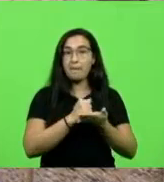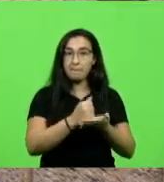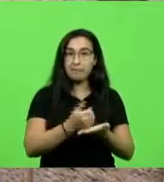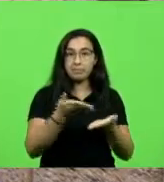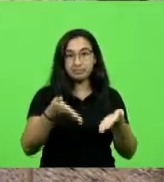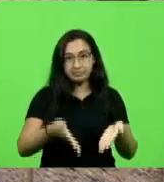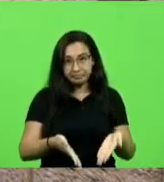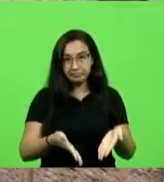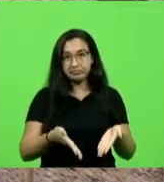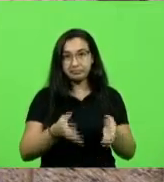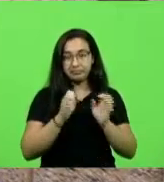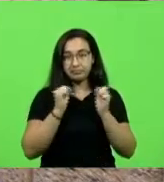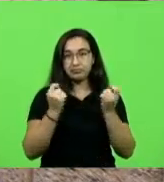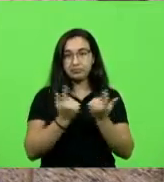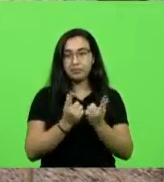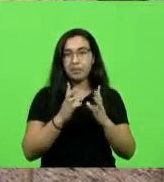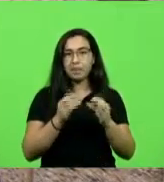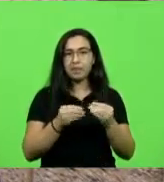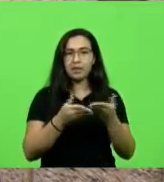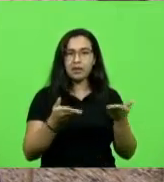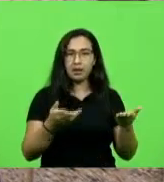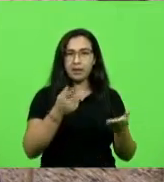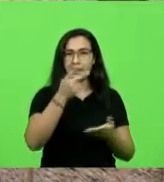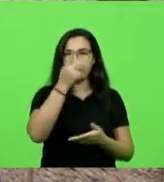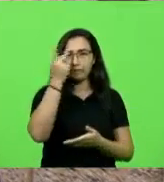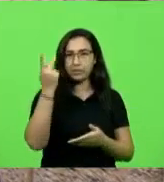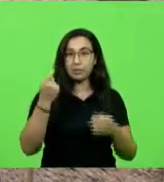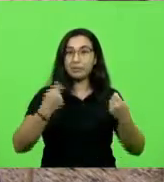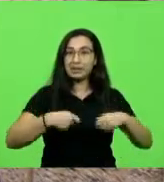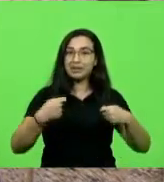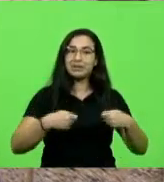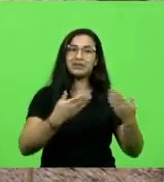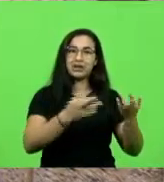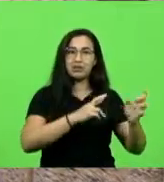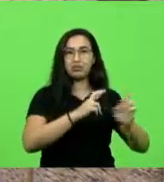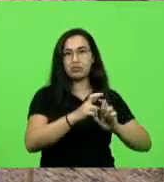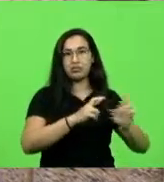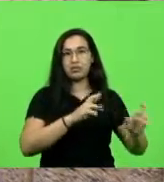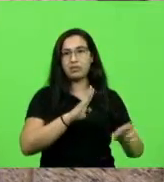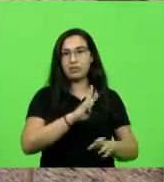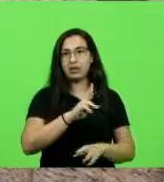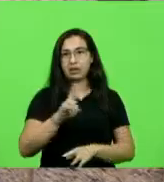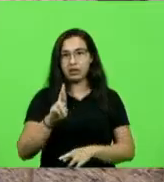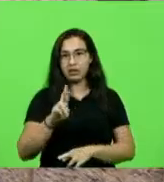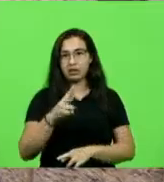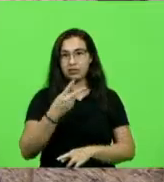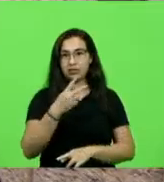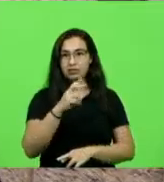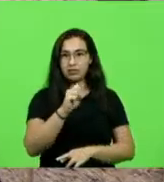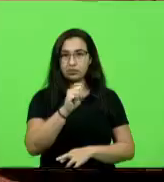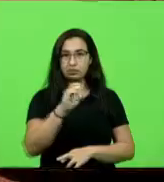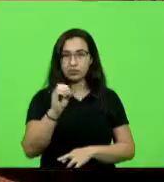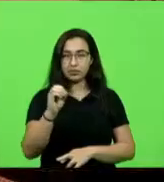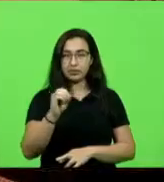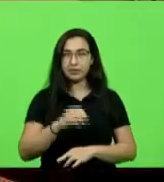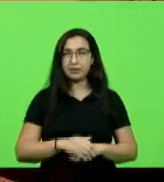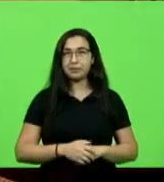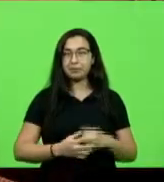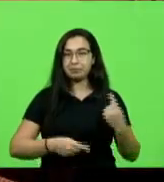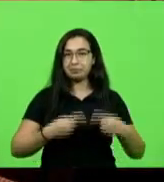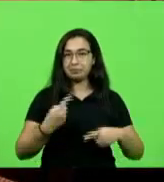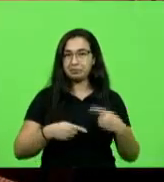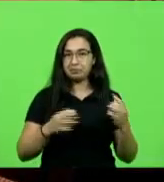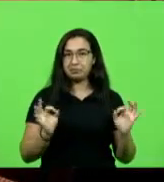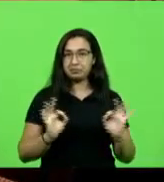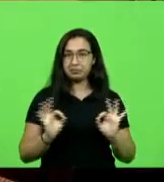para todas as pessoas que dependem dessa importante rodovia, a BR-280. Muito obrigado. Não havendo mais quem queira discutir, em